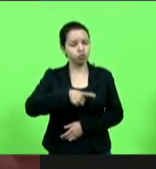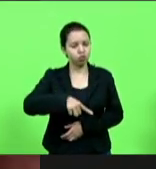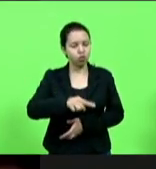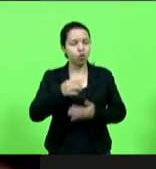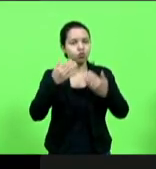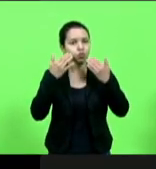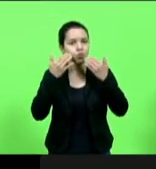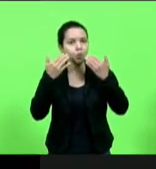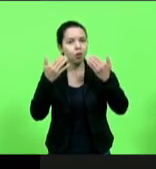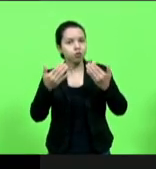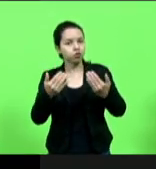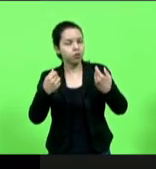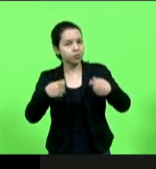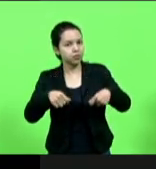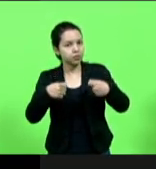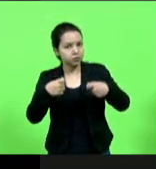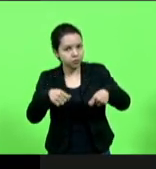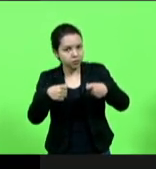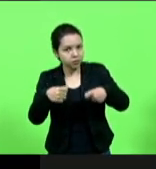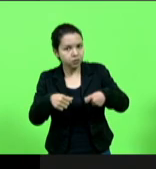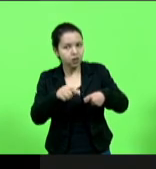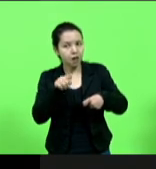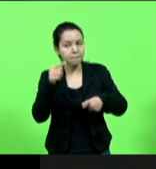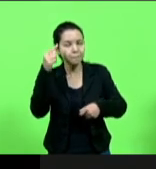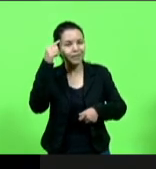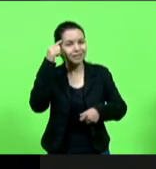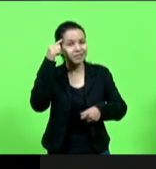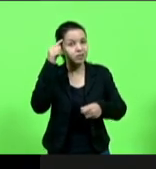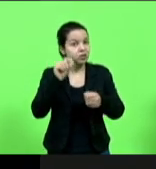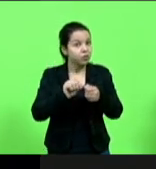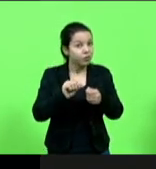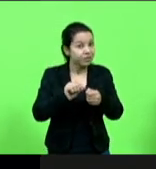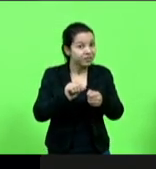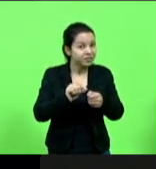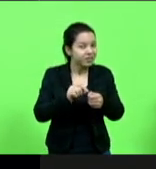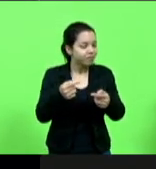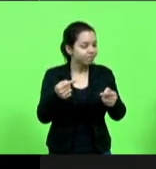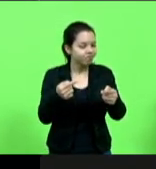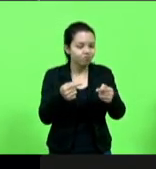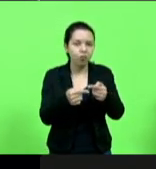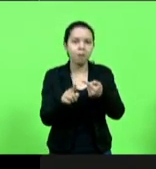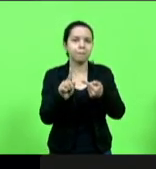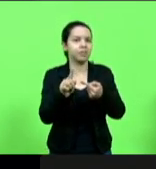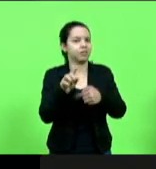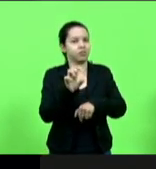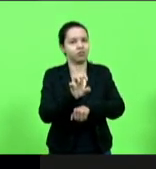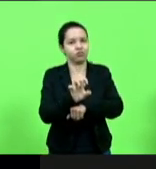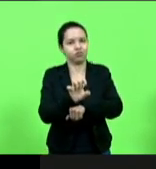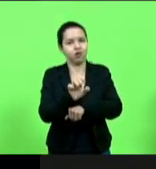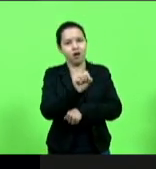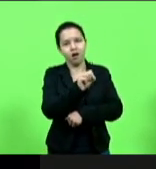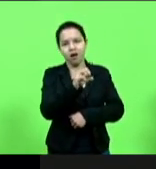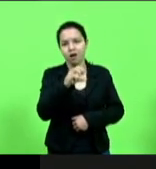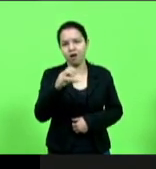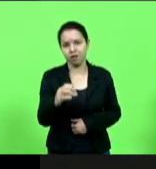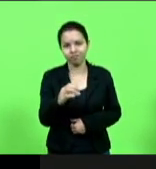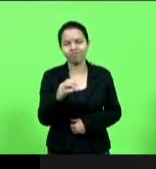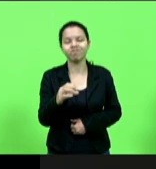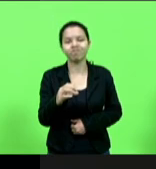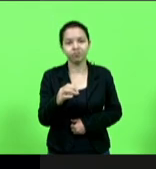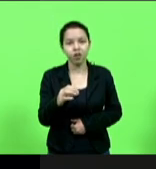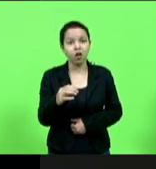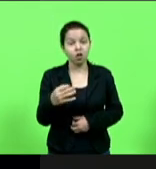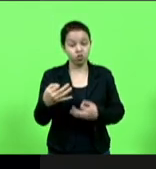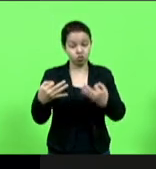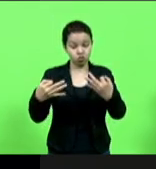que aquilo que está se pensando fazer não serve para o estado de Santa Catarina e com justiça nós